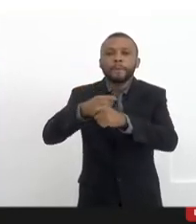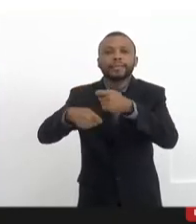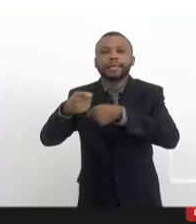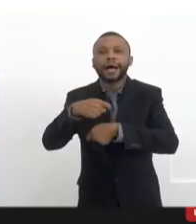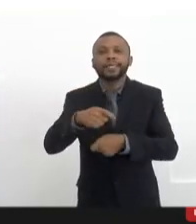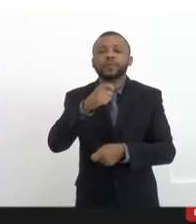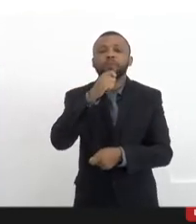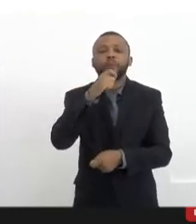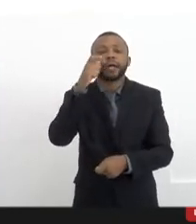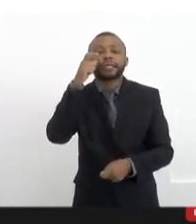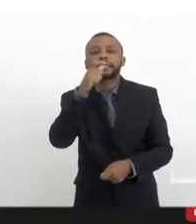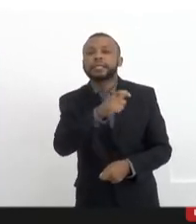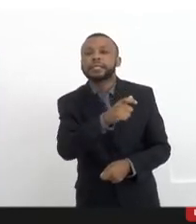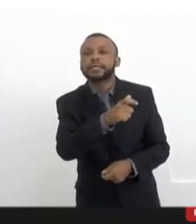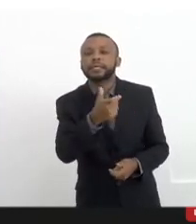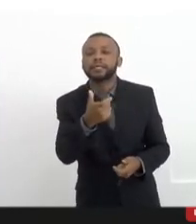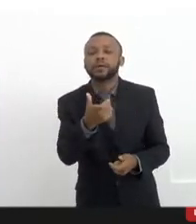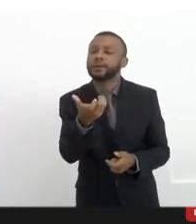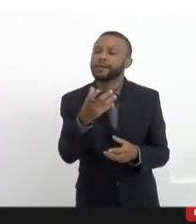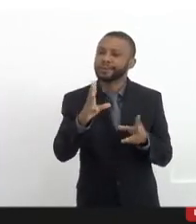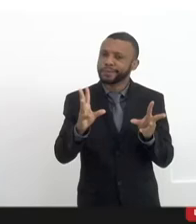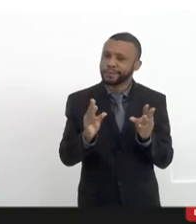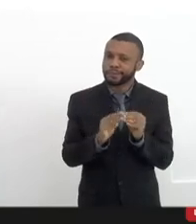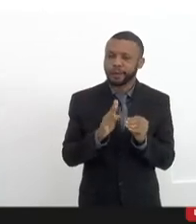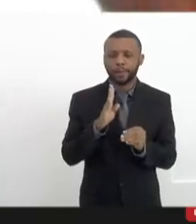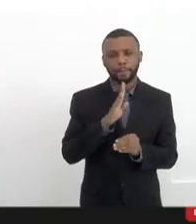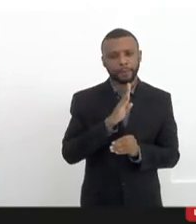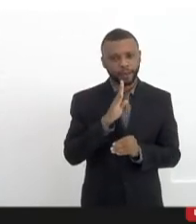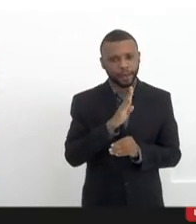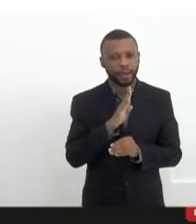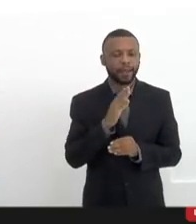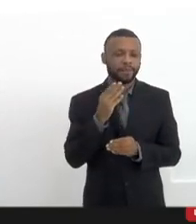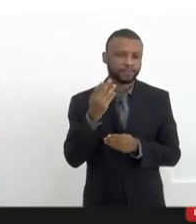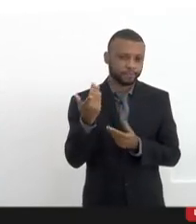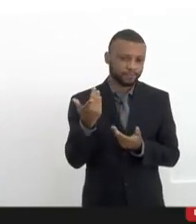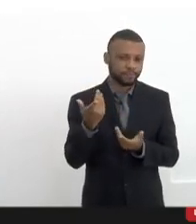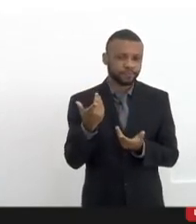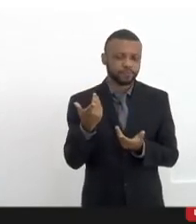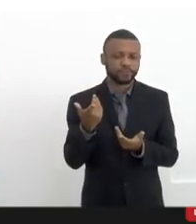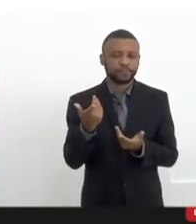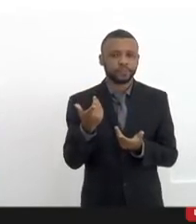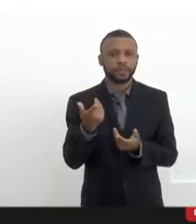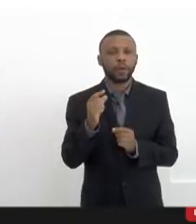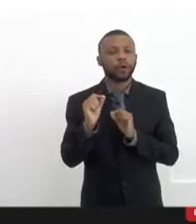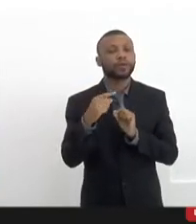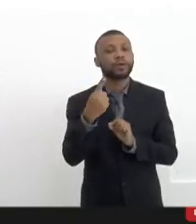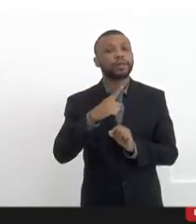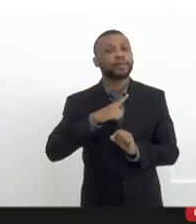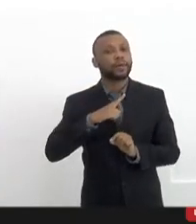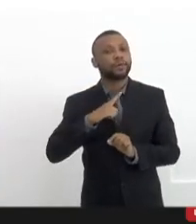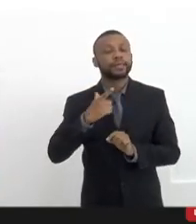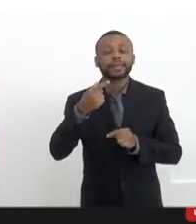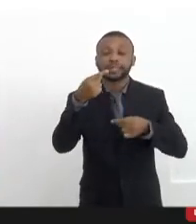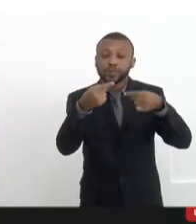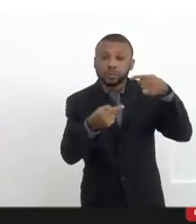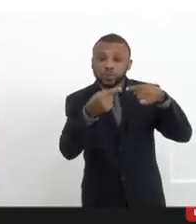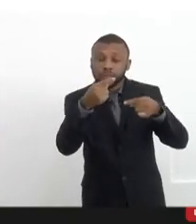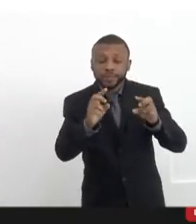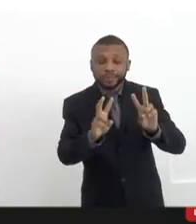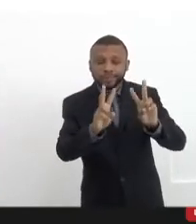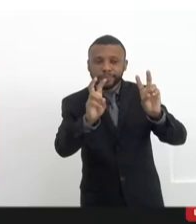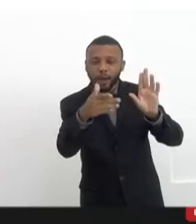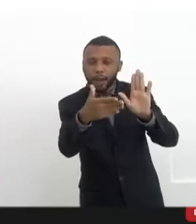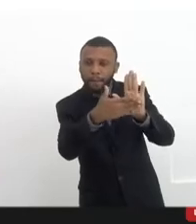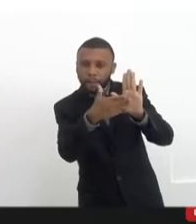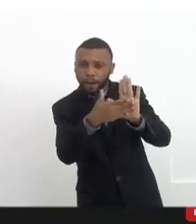breve, não quero me alongar, tenho que me cortar senão eu não paro de falar, Dani. O que nós temos que discutir e pautar, Claudio